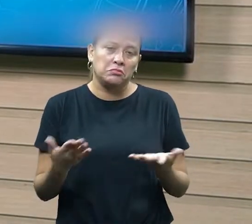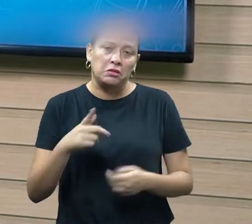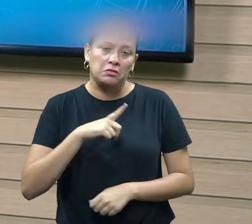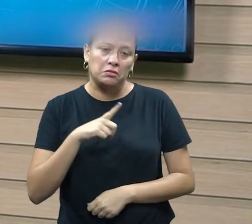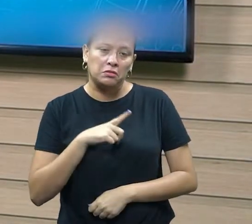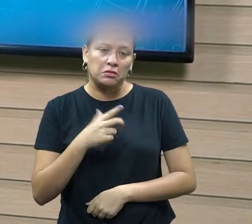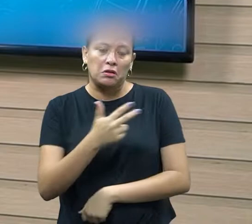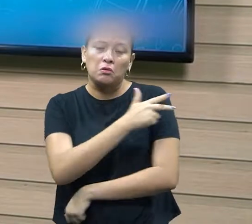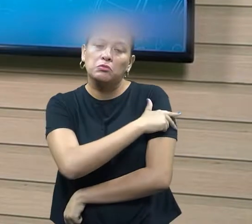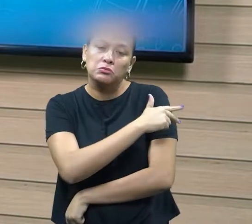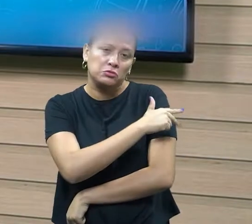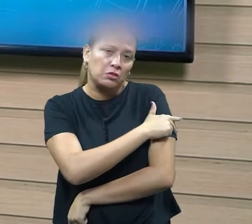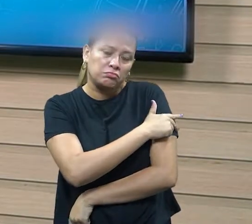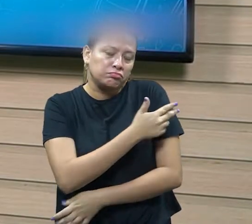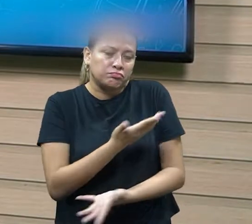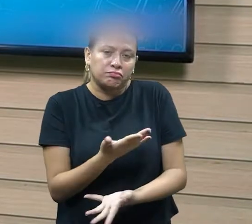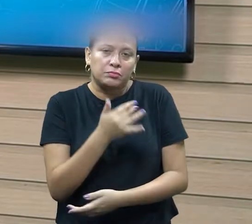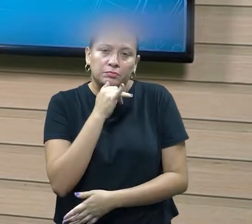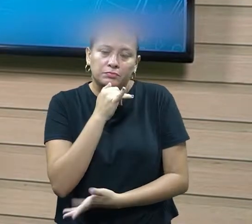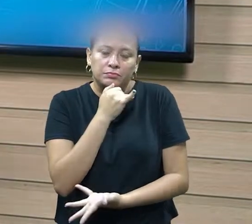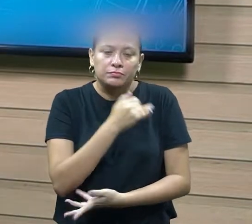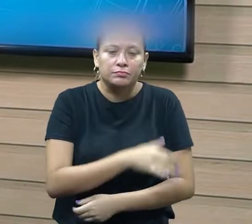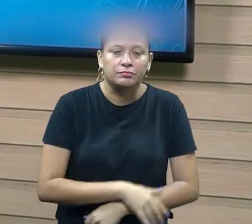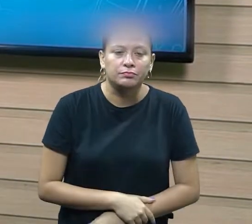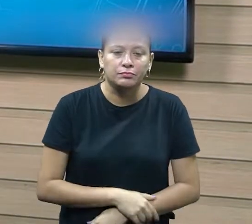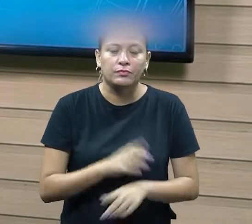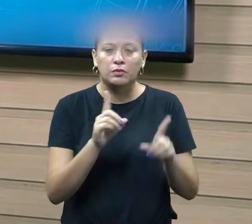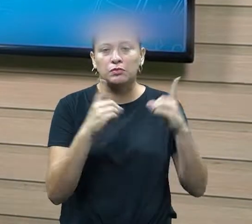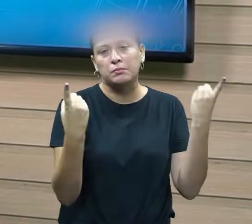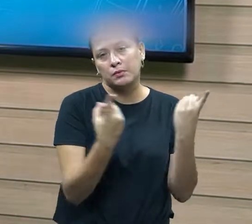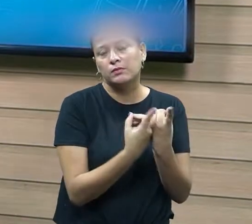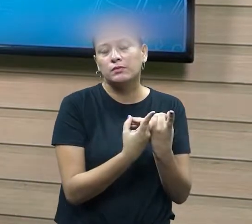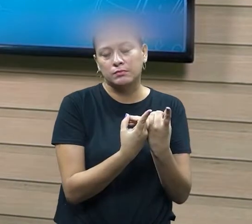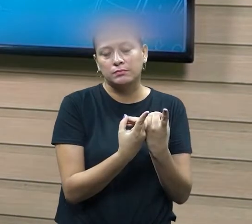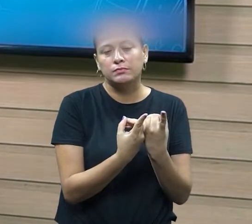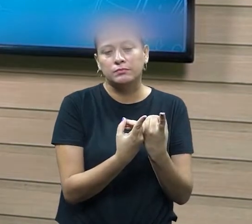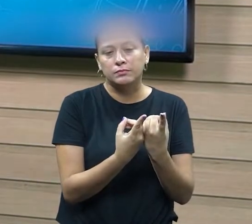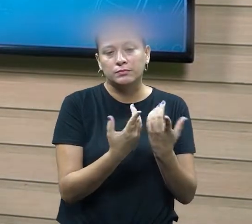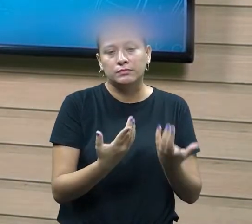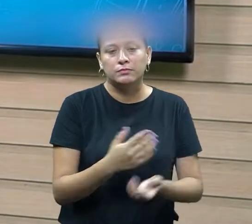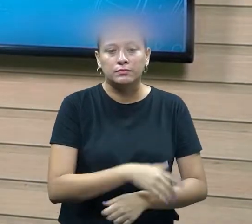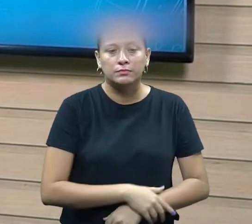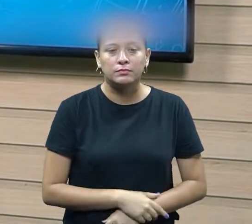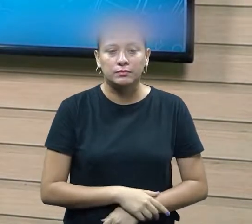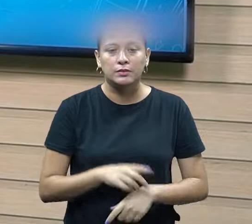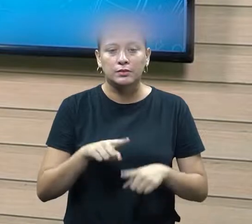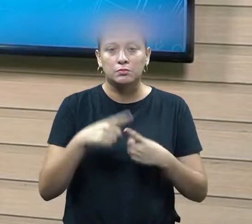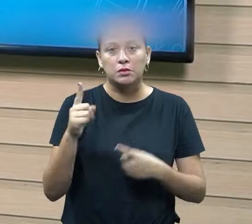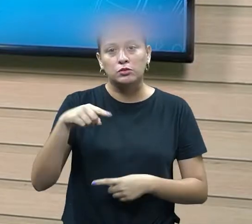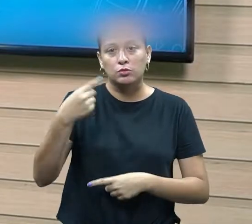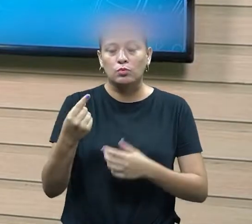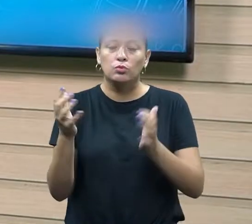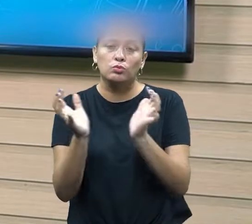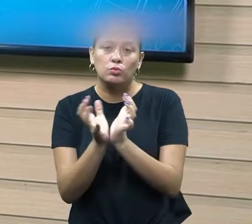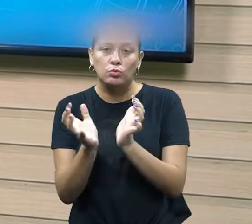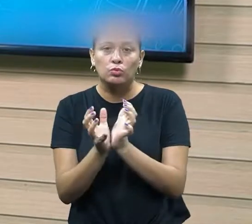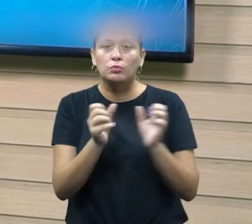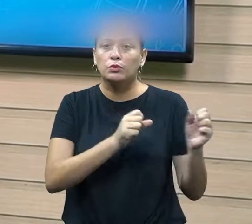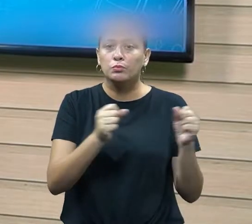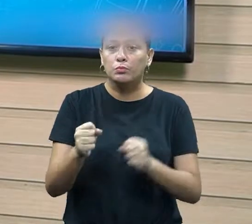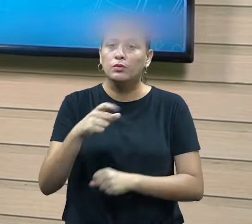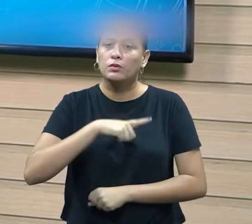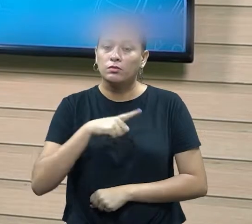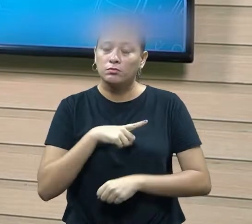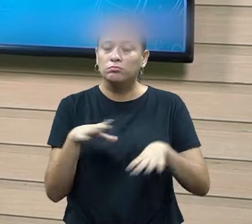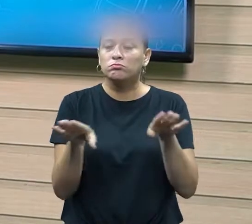pessoa o chefe tem um departamento nós temos o empresário mas abaixo dele tem uma outra categoria que também tem certo